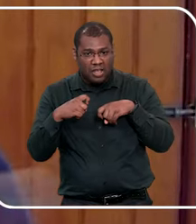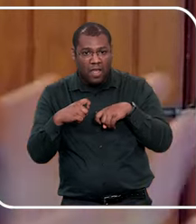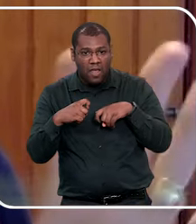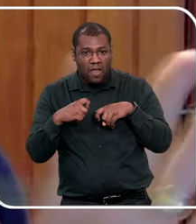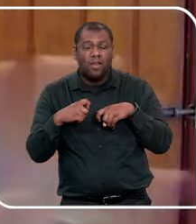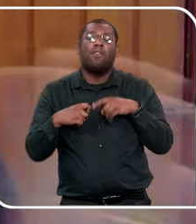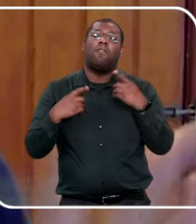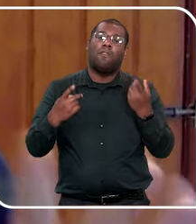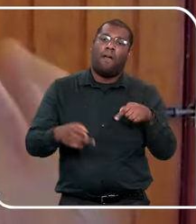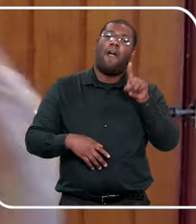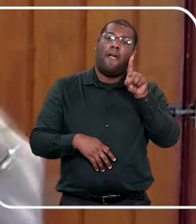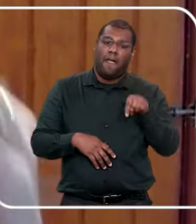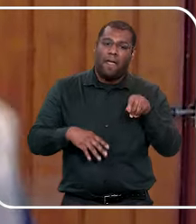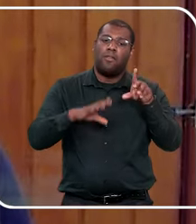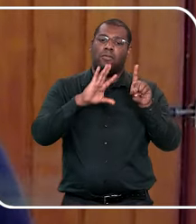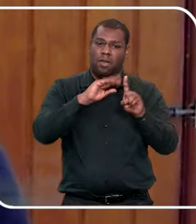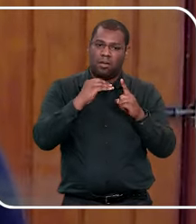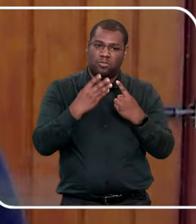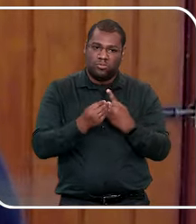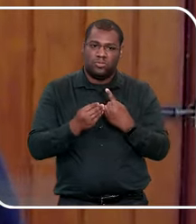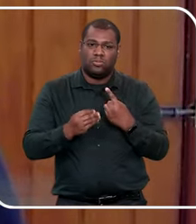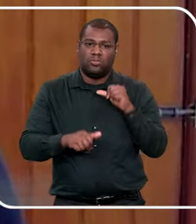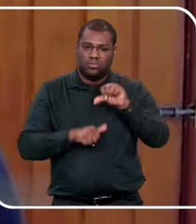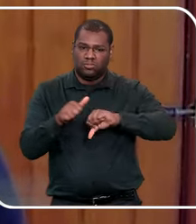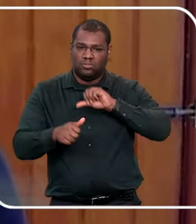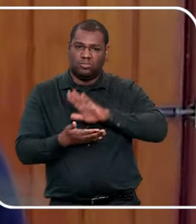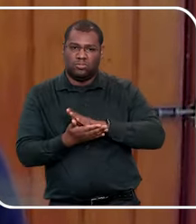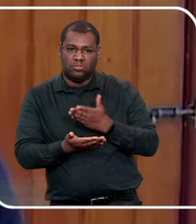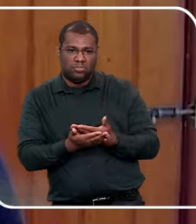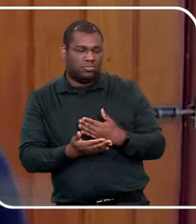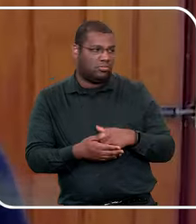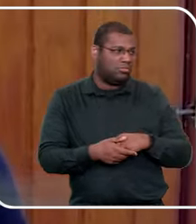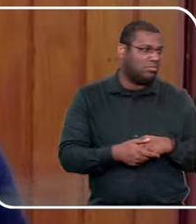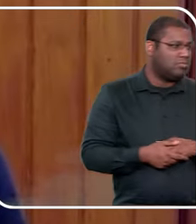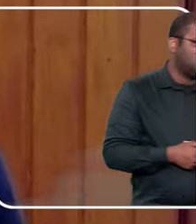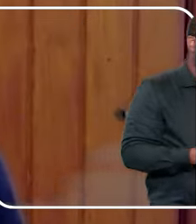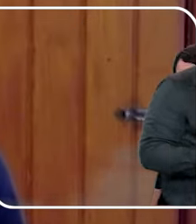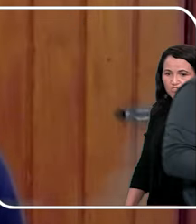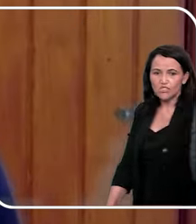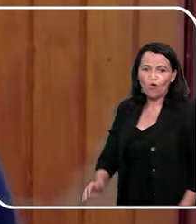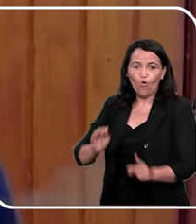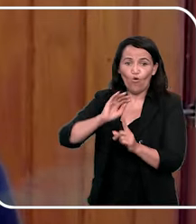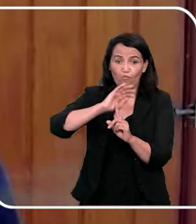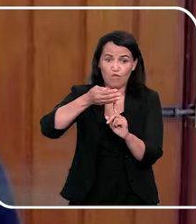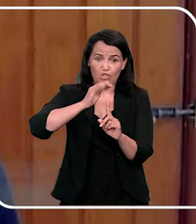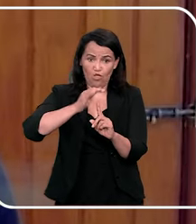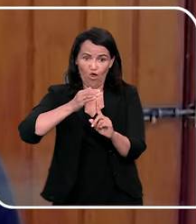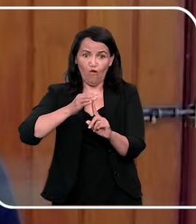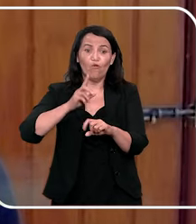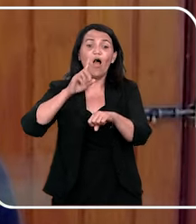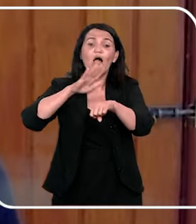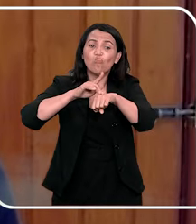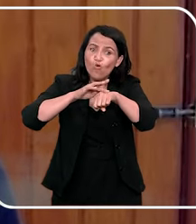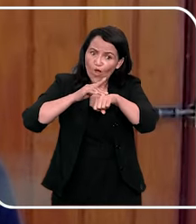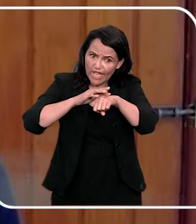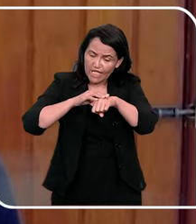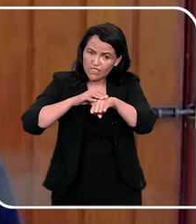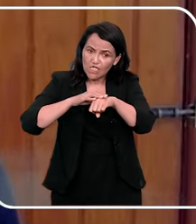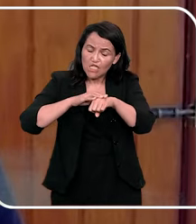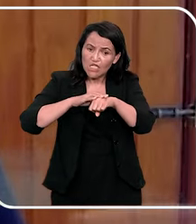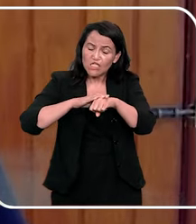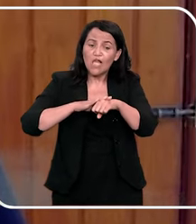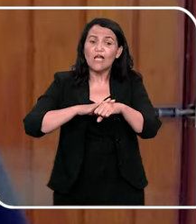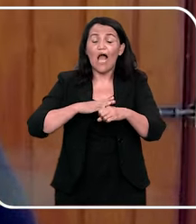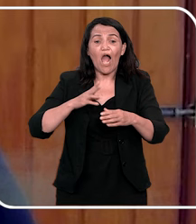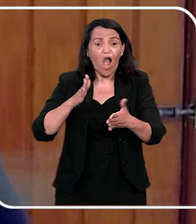Então, assim, resumindo, o pedófilo, ele é um doente, e nem sempre ele vai abusar e fazer um crime contra a criança. Tem até